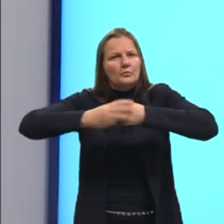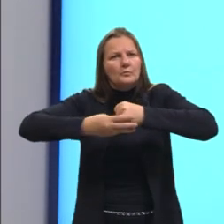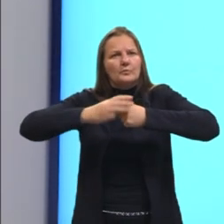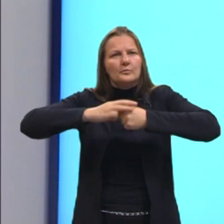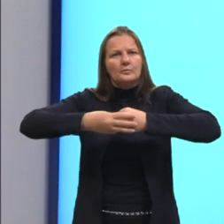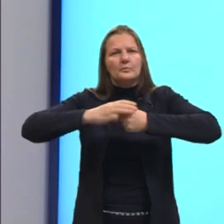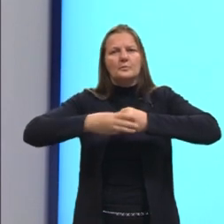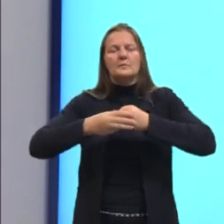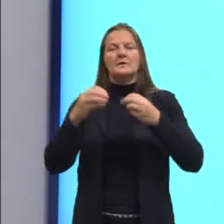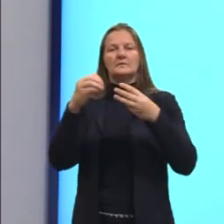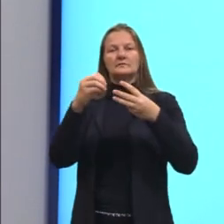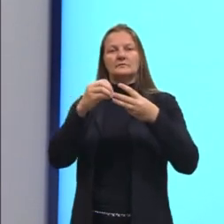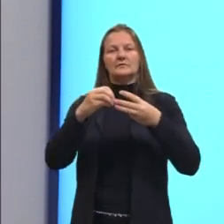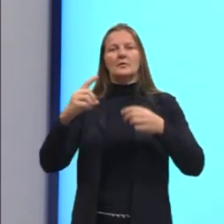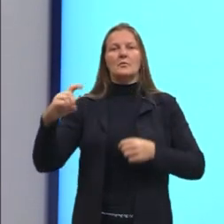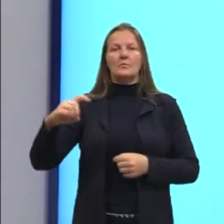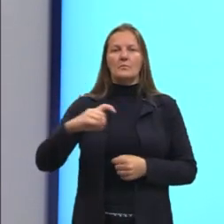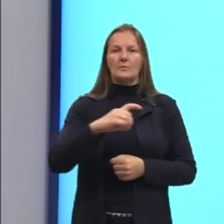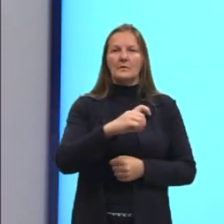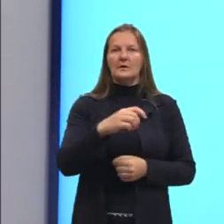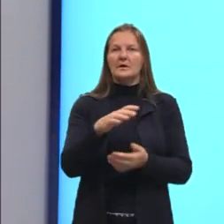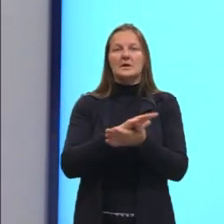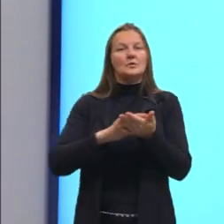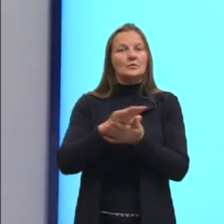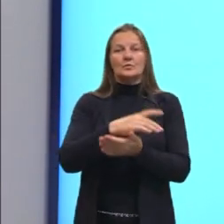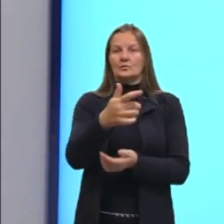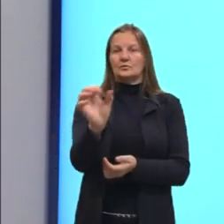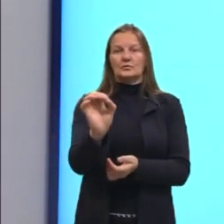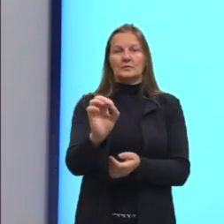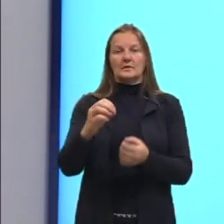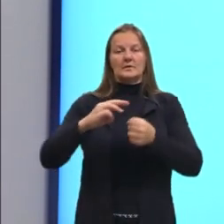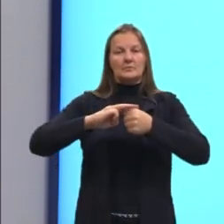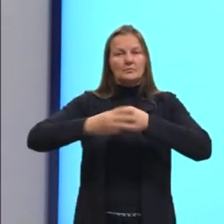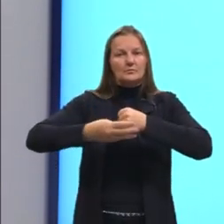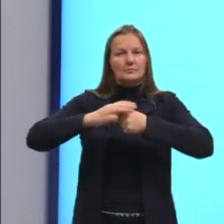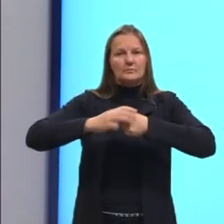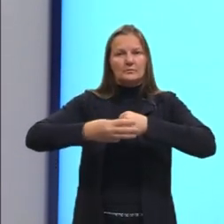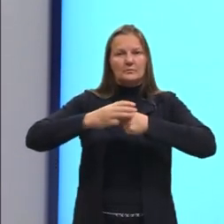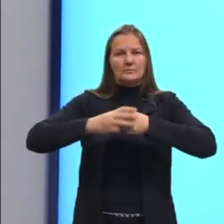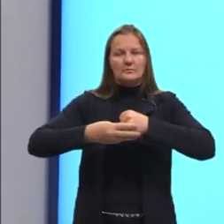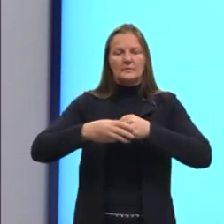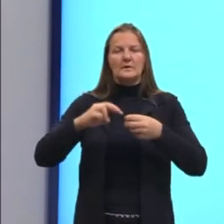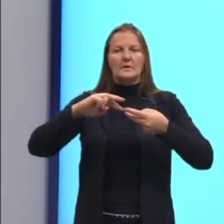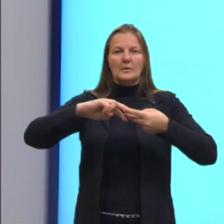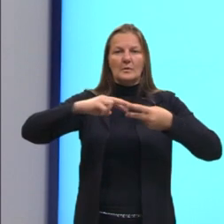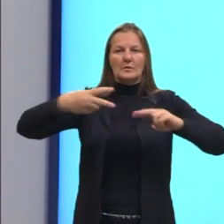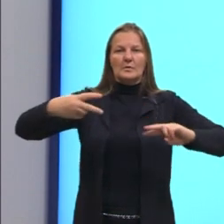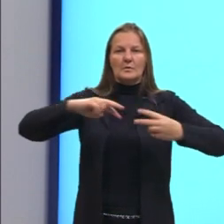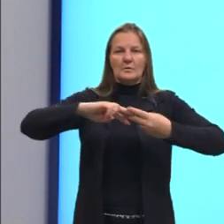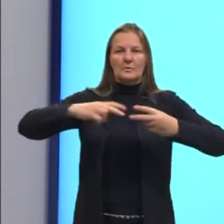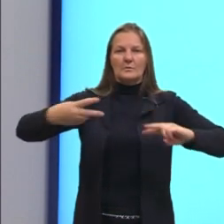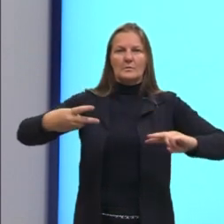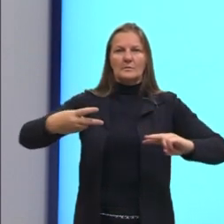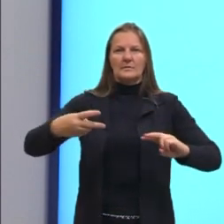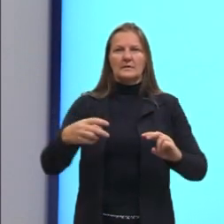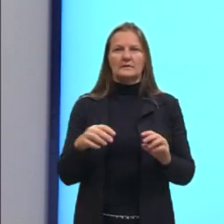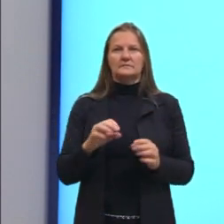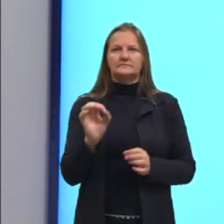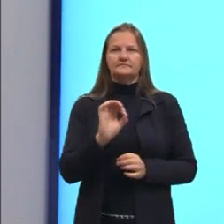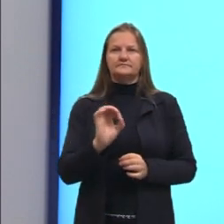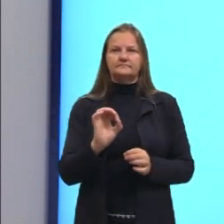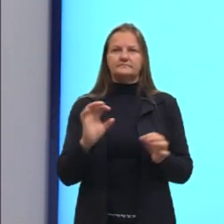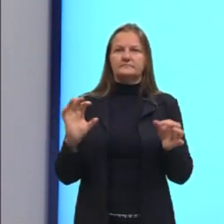bacteriana já não tem o núcleo delimitado por membrana. Então, o material genético não fica